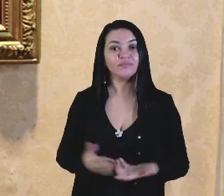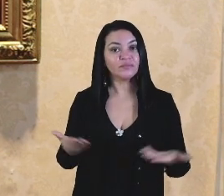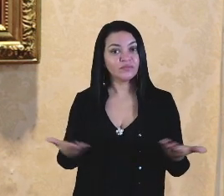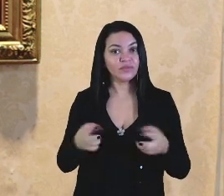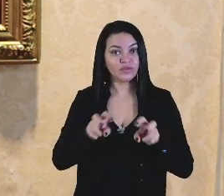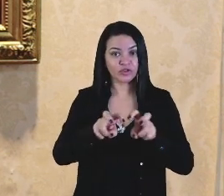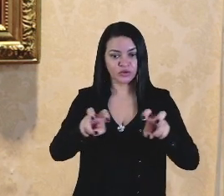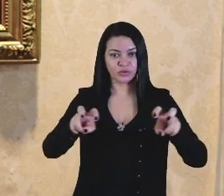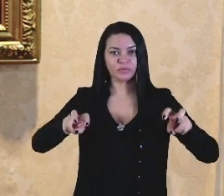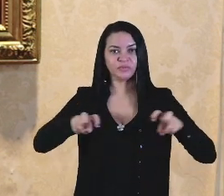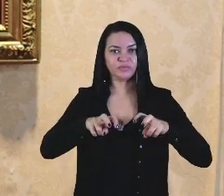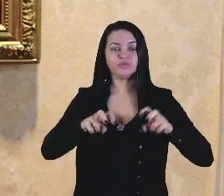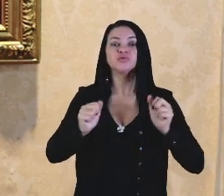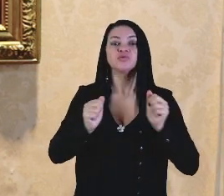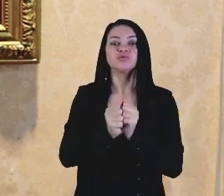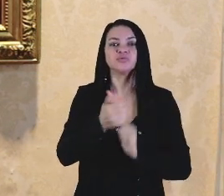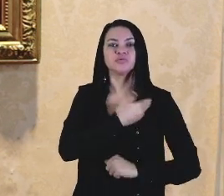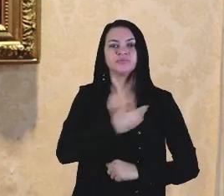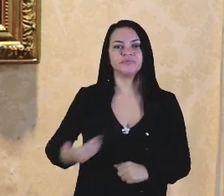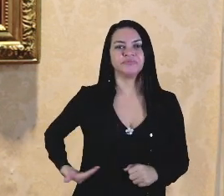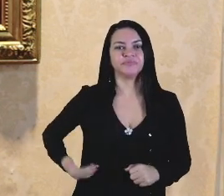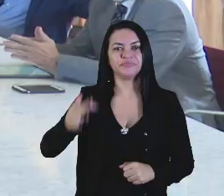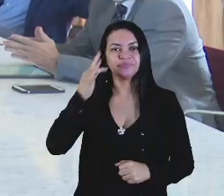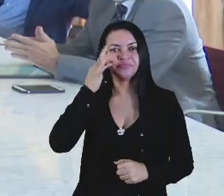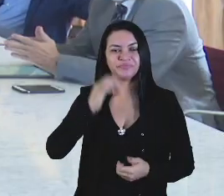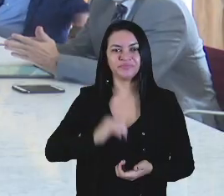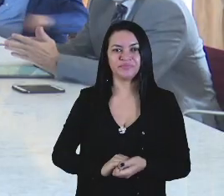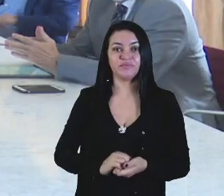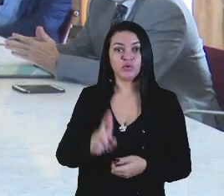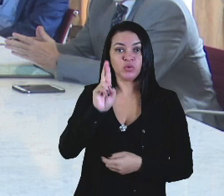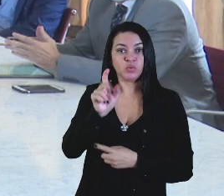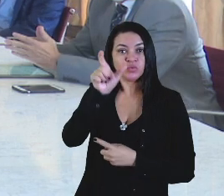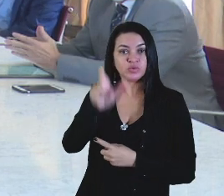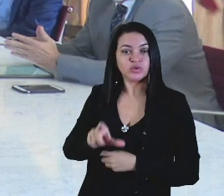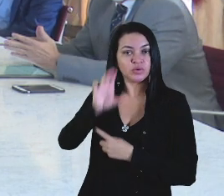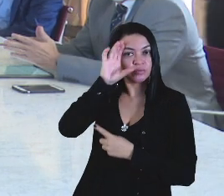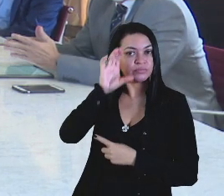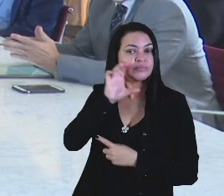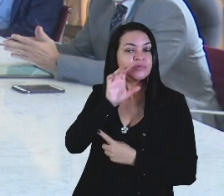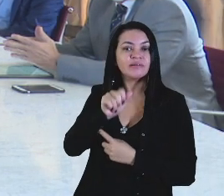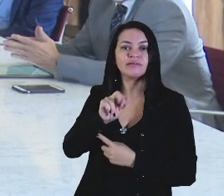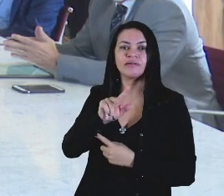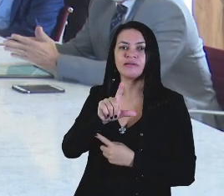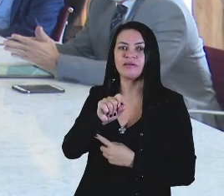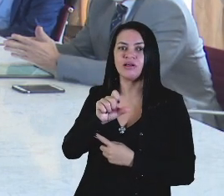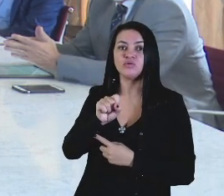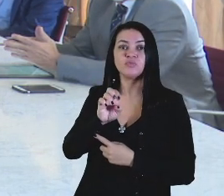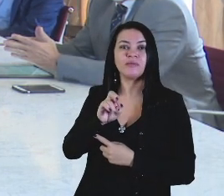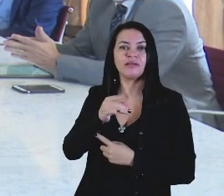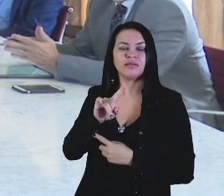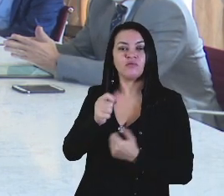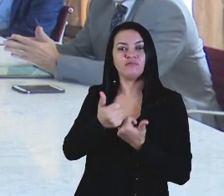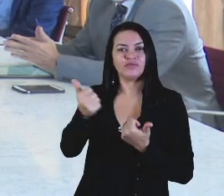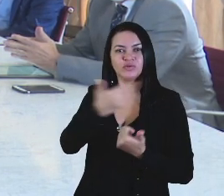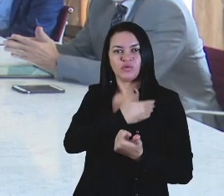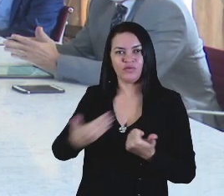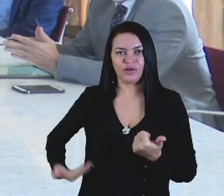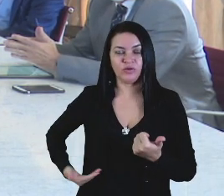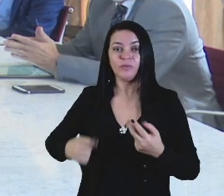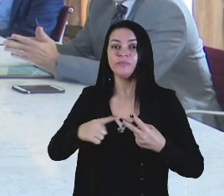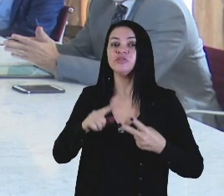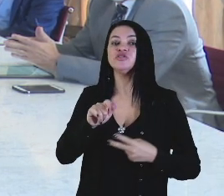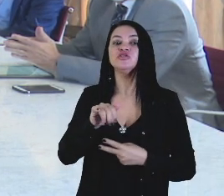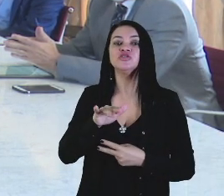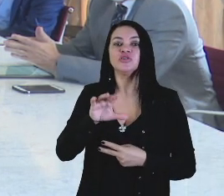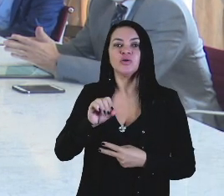Compõe a mesa de honra ao lado do governador Flávio Dino, o senhor Carlos Brandão, vice-governador do estado, o senhor Diego